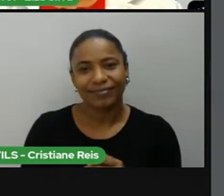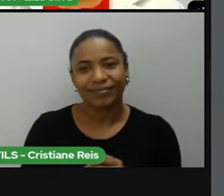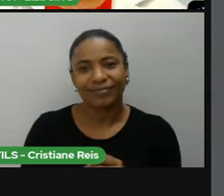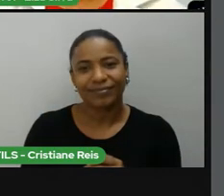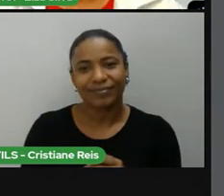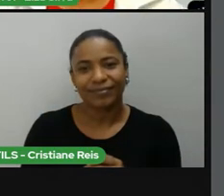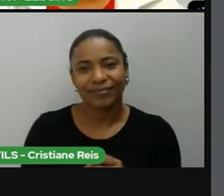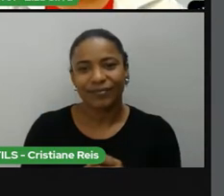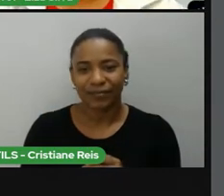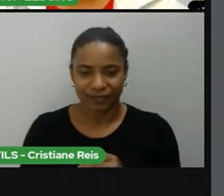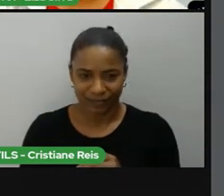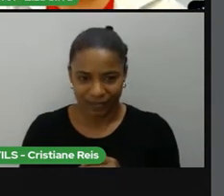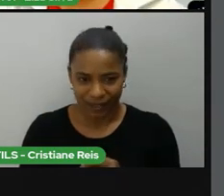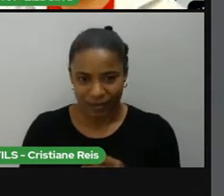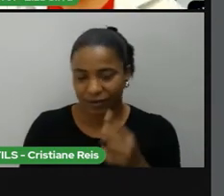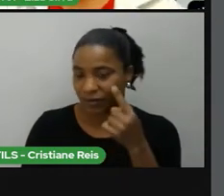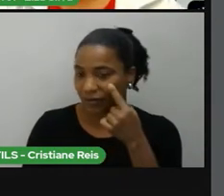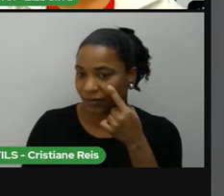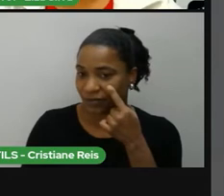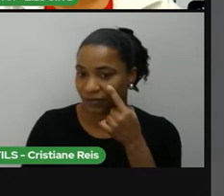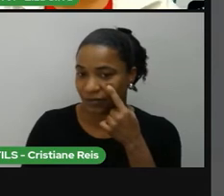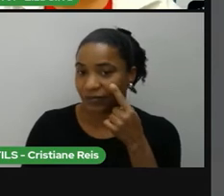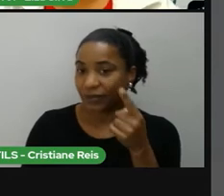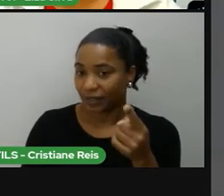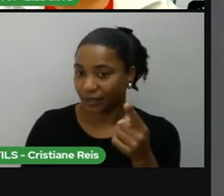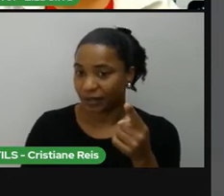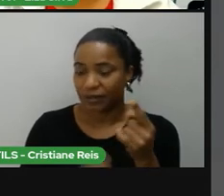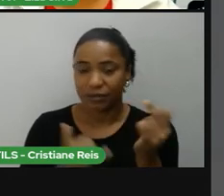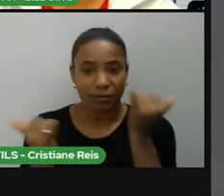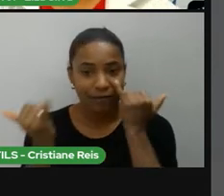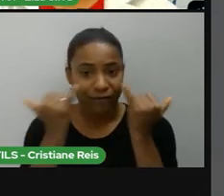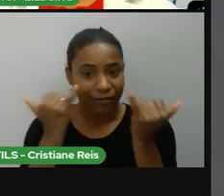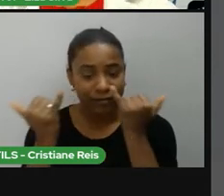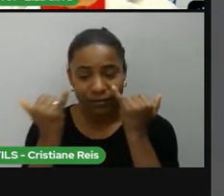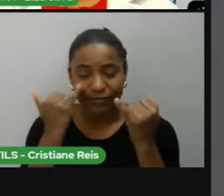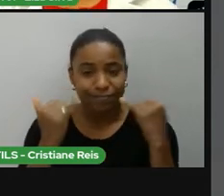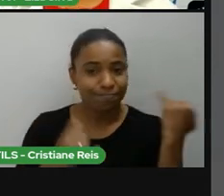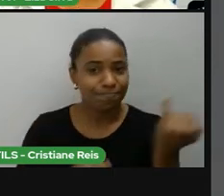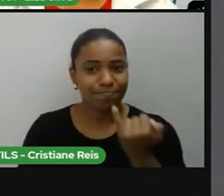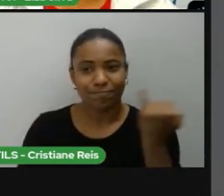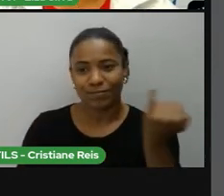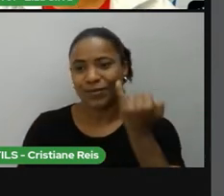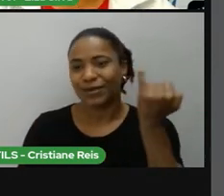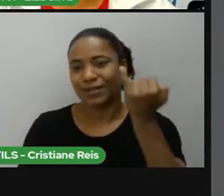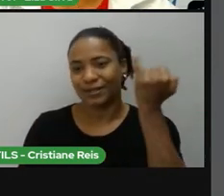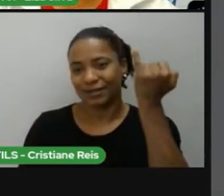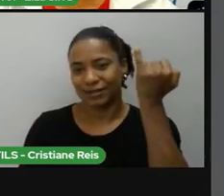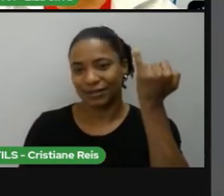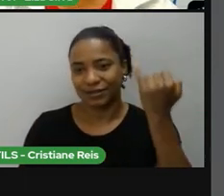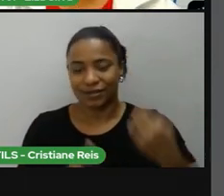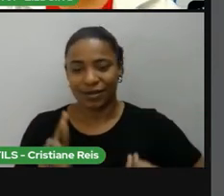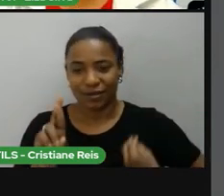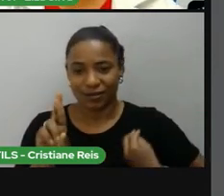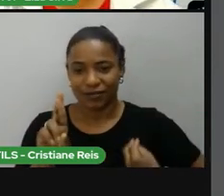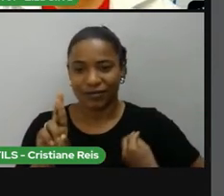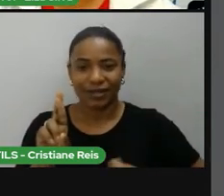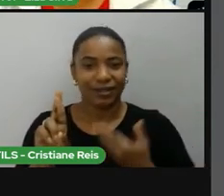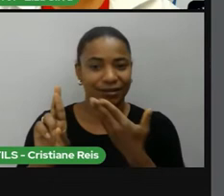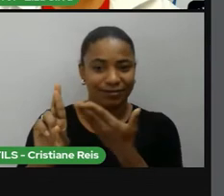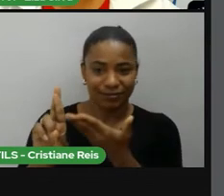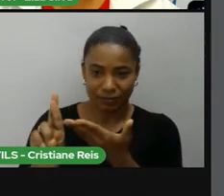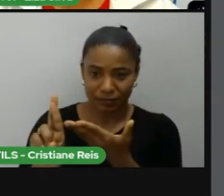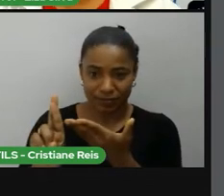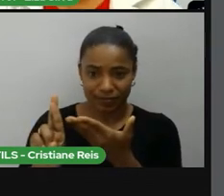Tenho agora para vocês mais uma informação importantíssima sobre a vida de Martin Luther